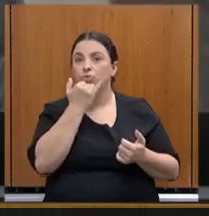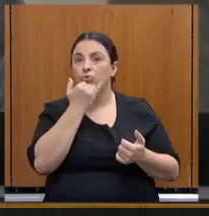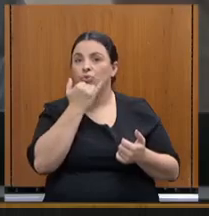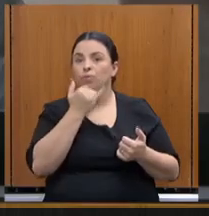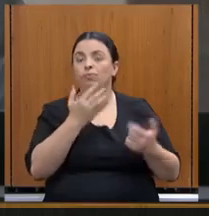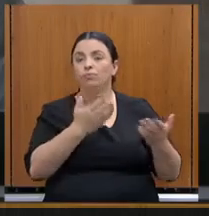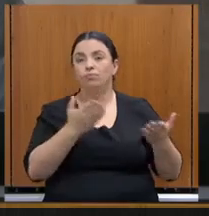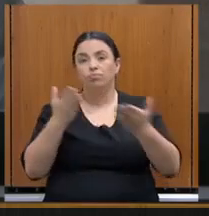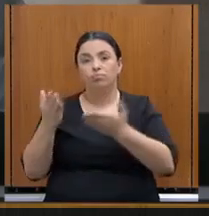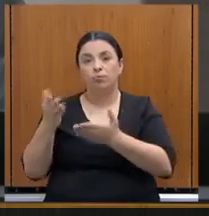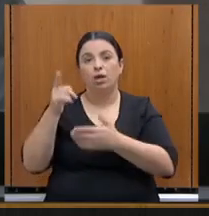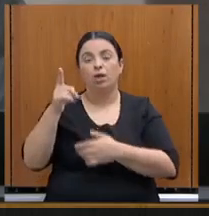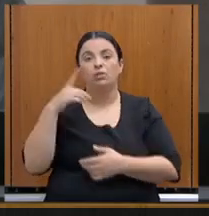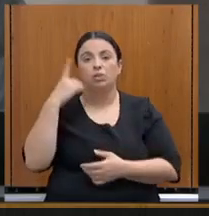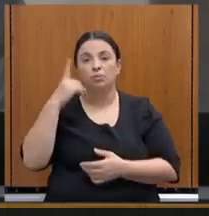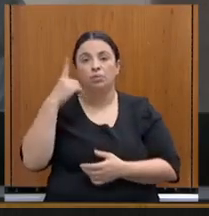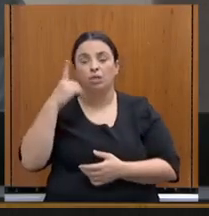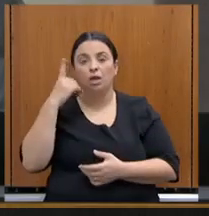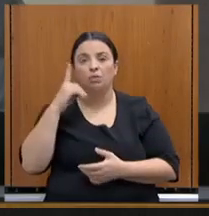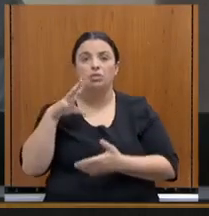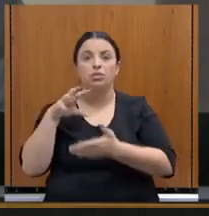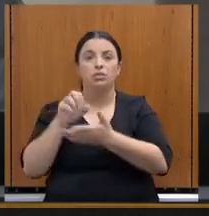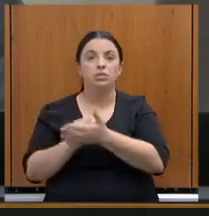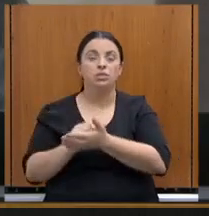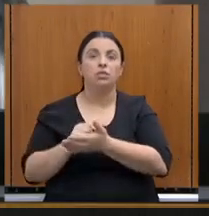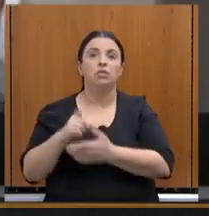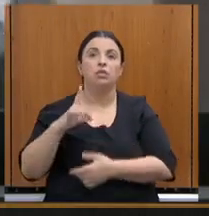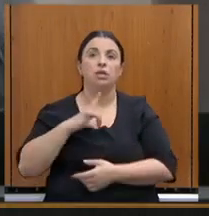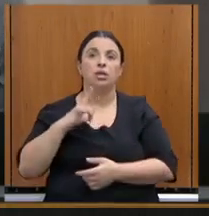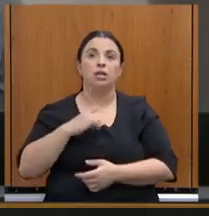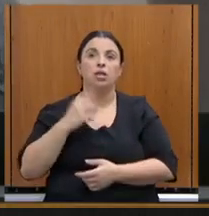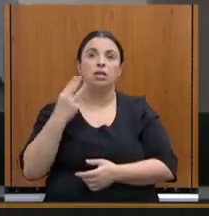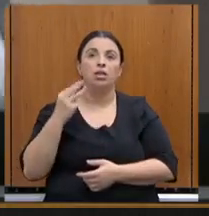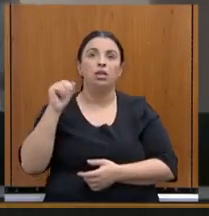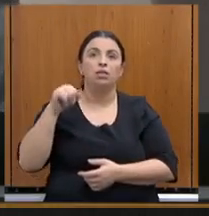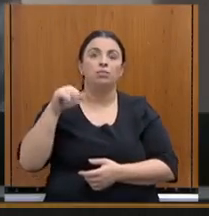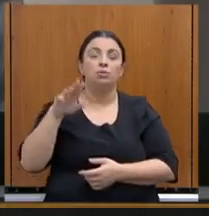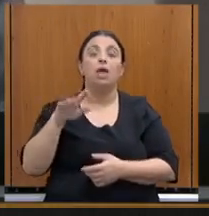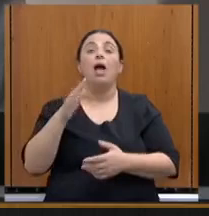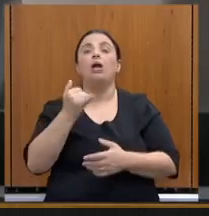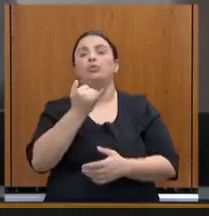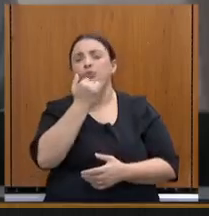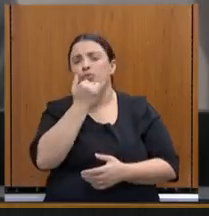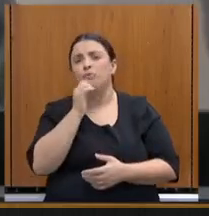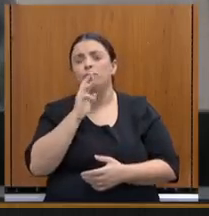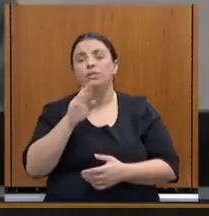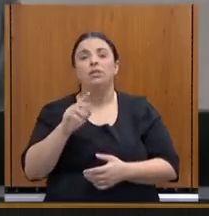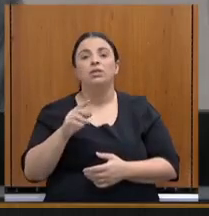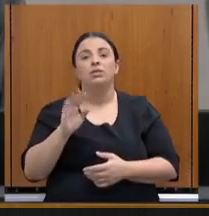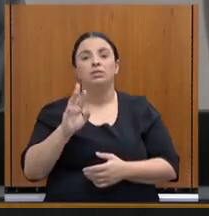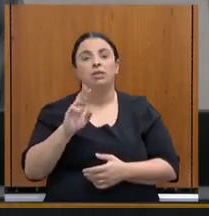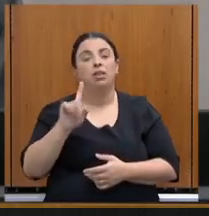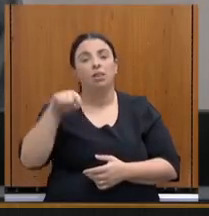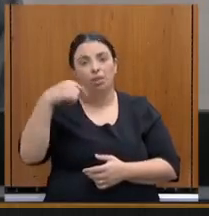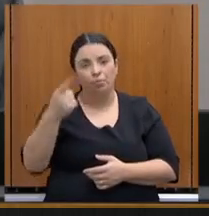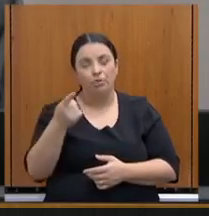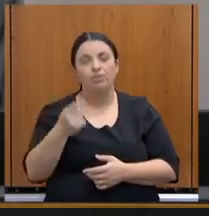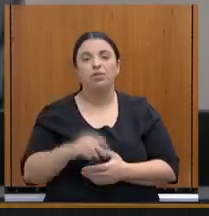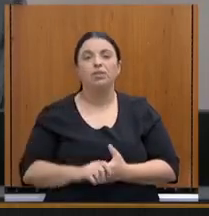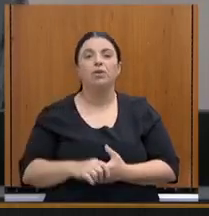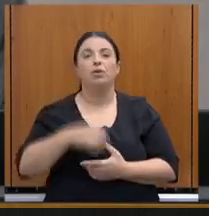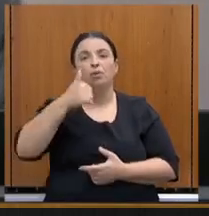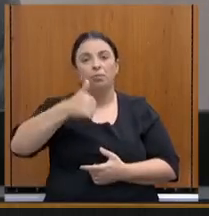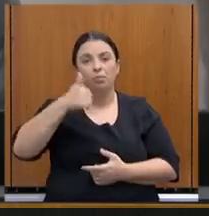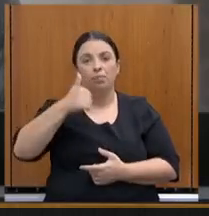disporão de até três minutos para... Ah, bom, isso aqui é posteriormente. No primeiro momento, então, eu